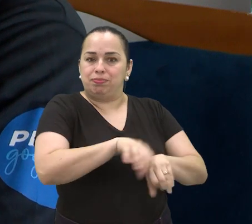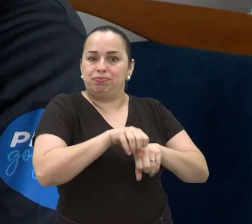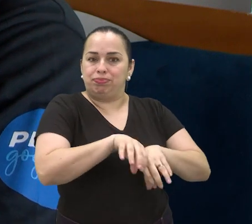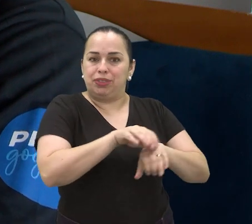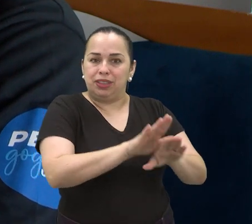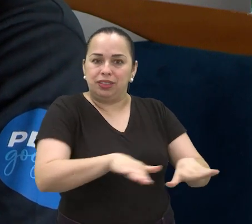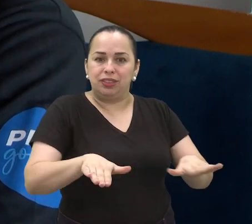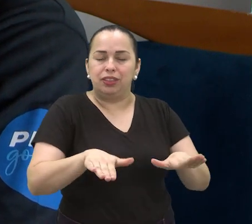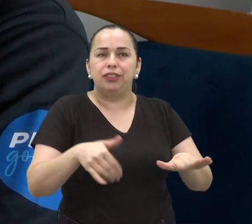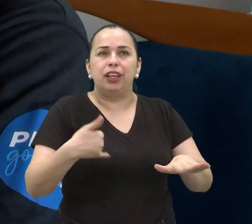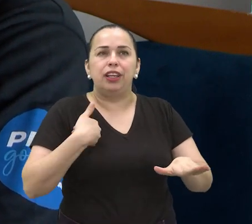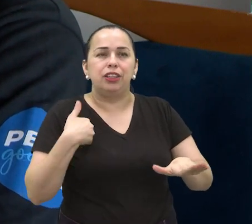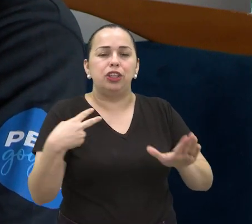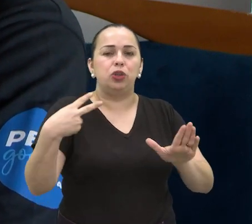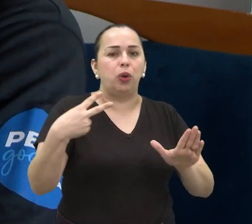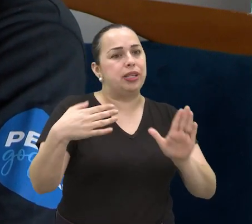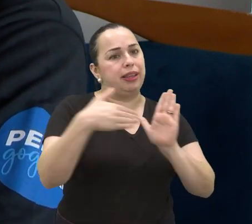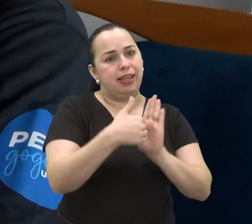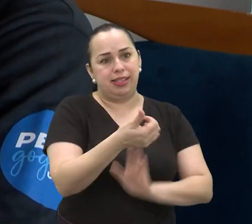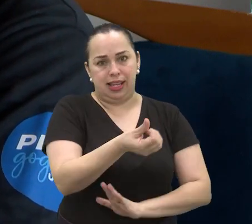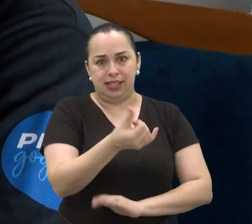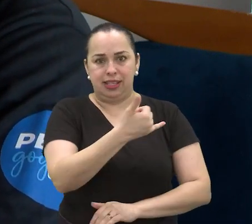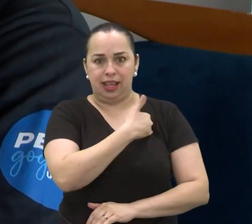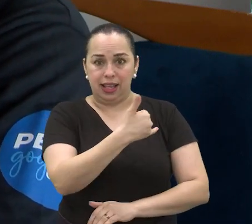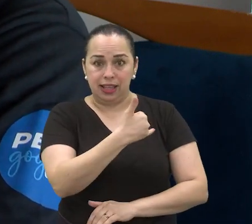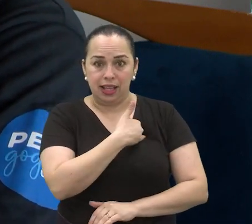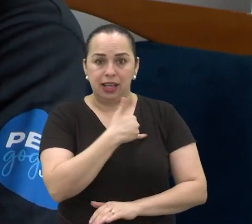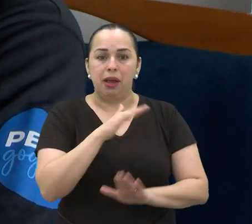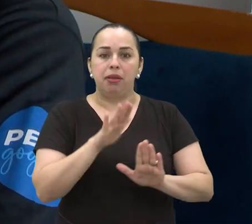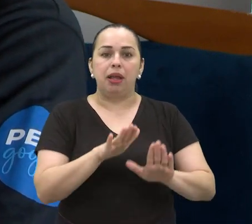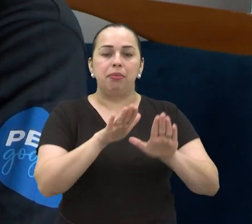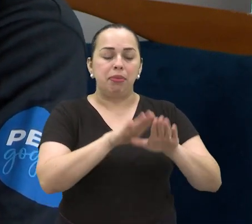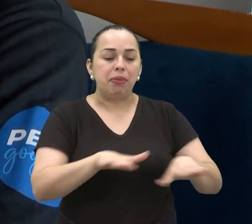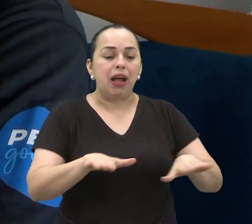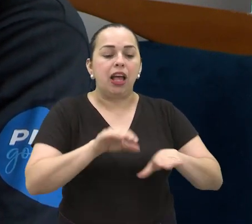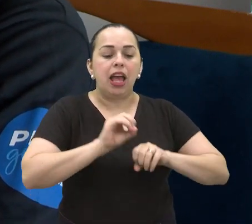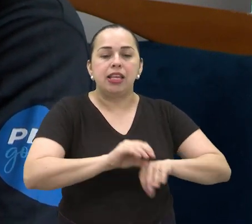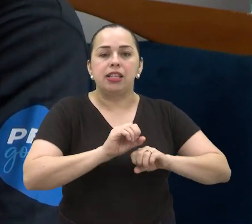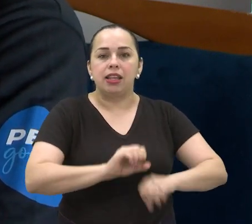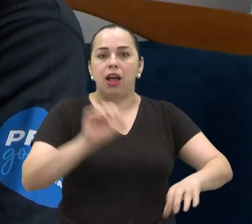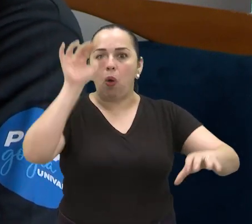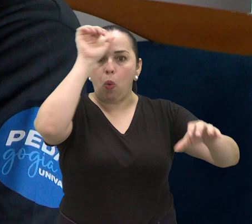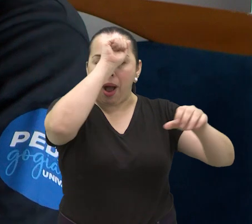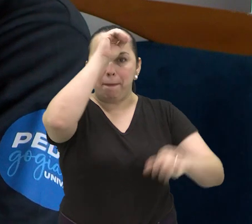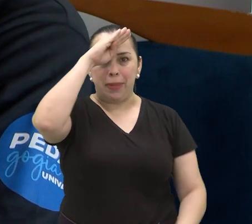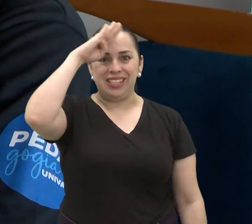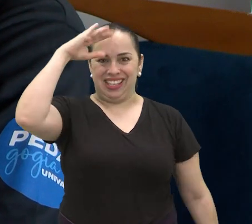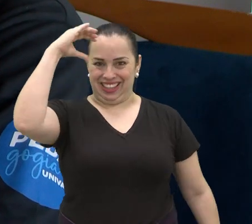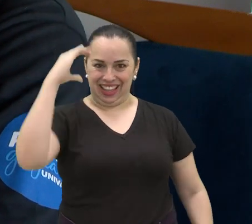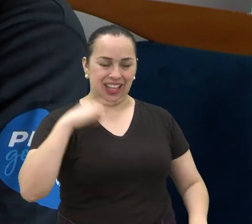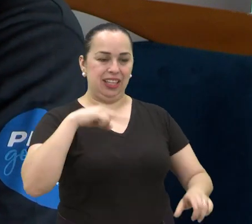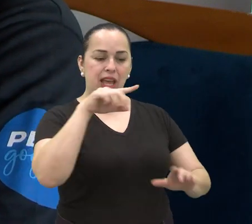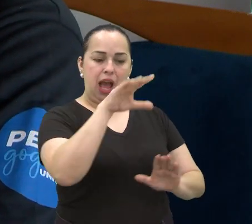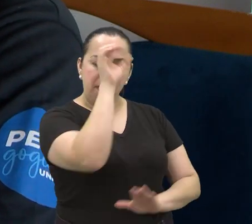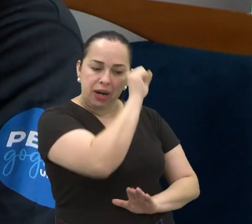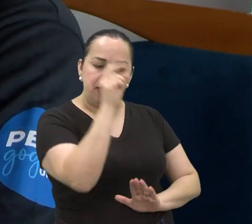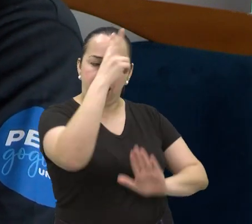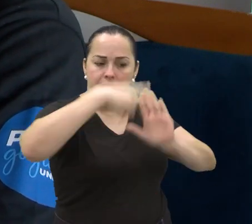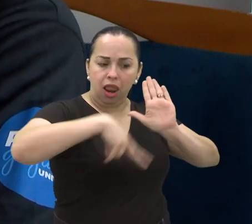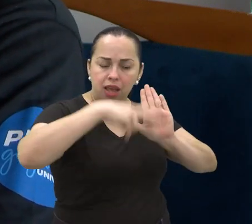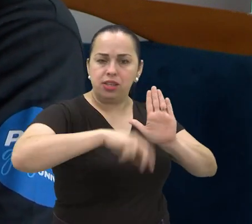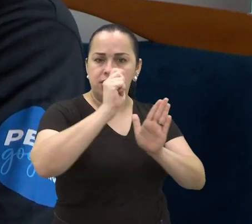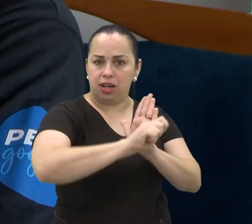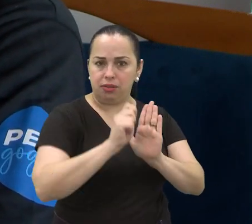mas assim, a educação infantil é dos 2 até os 6 anos. E eu gosto muito da parte de alfabetização. E as crianças saem pré